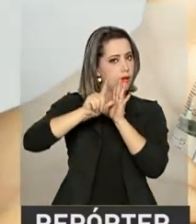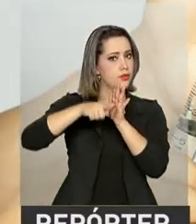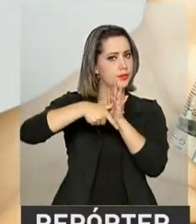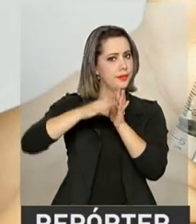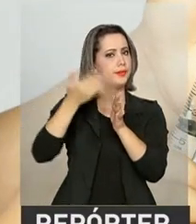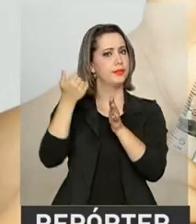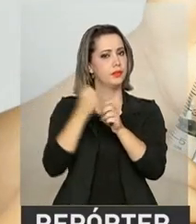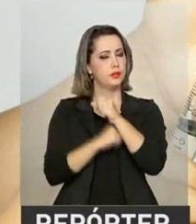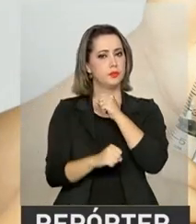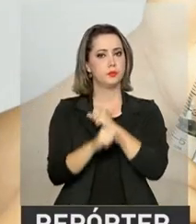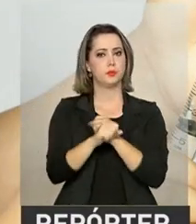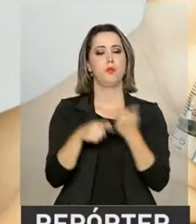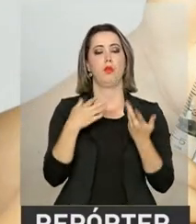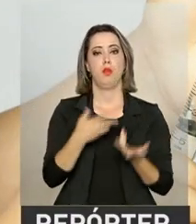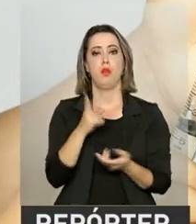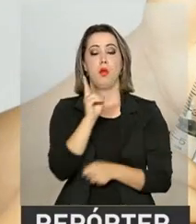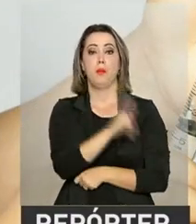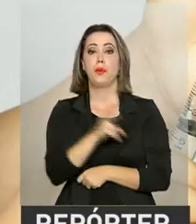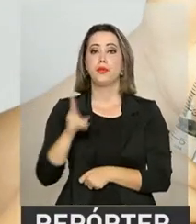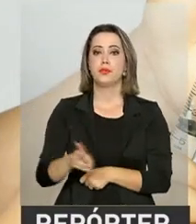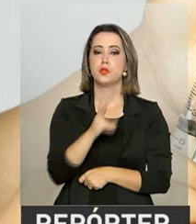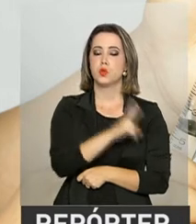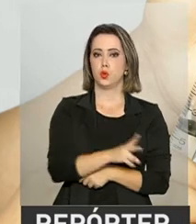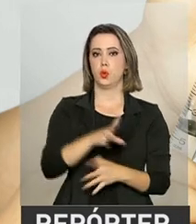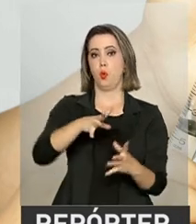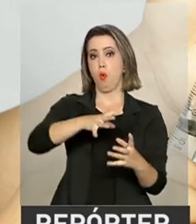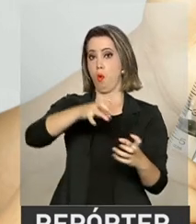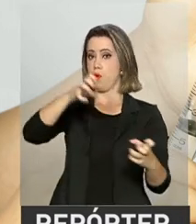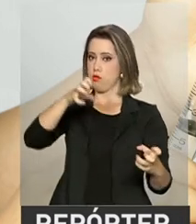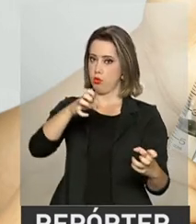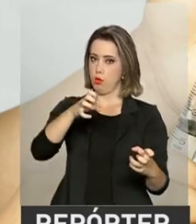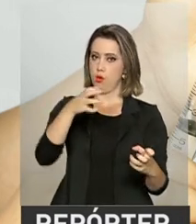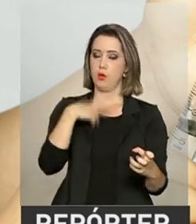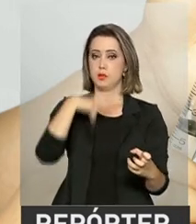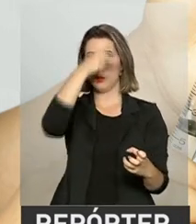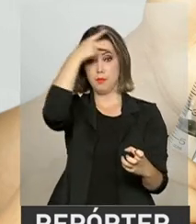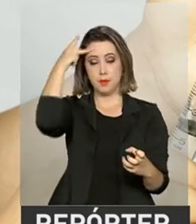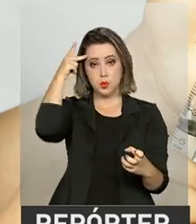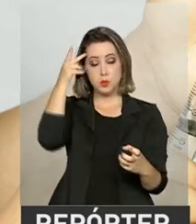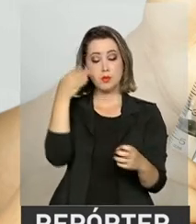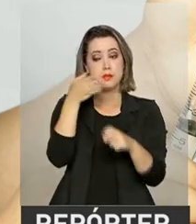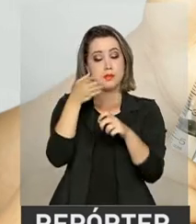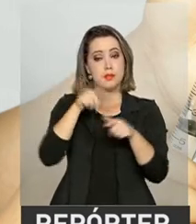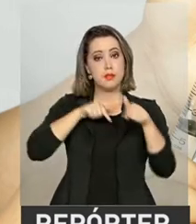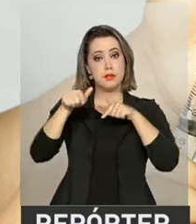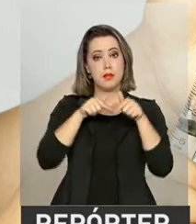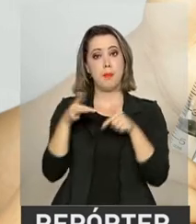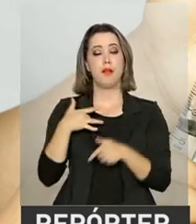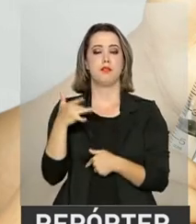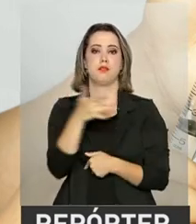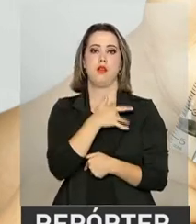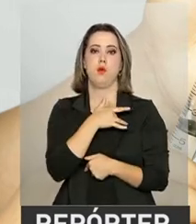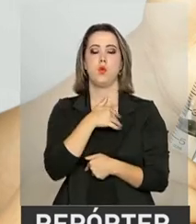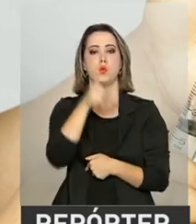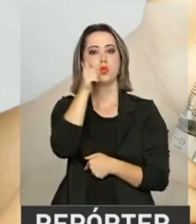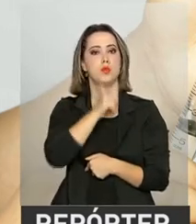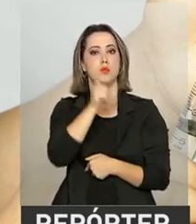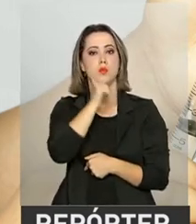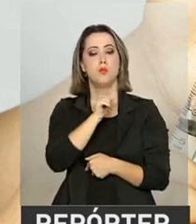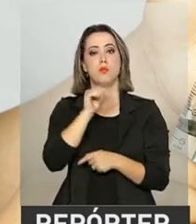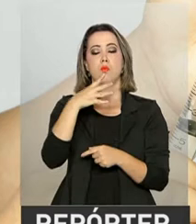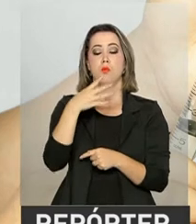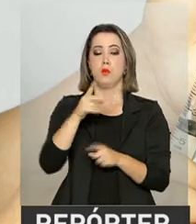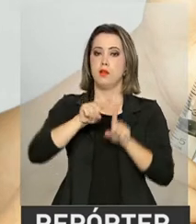professores, devem tomar a vacina contra a gripe idosos, trabalhadores de saúde, gestantes, mulheres até 45 dias